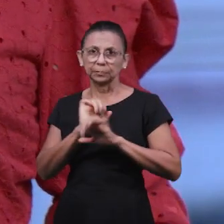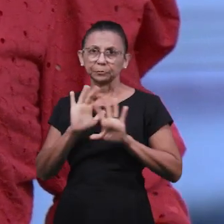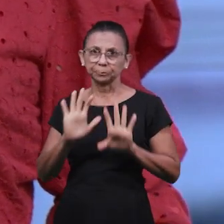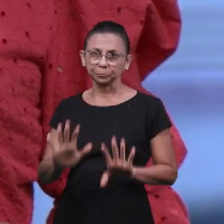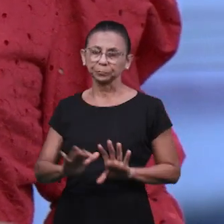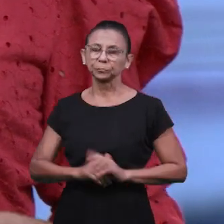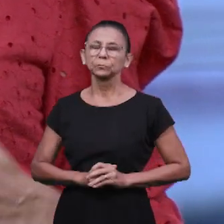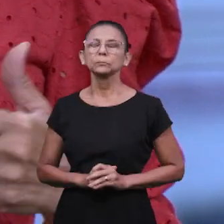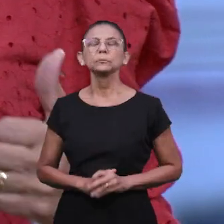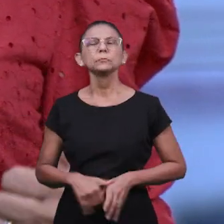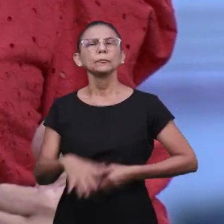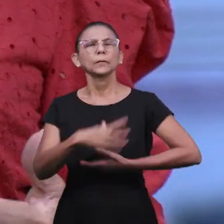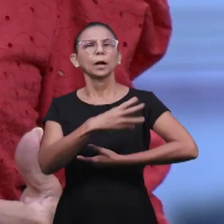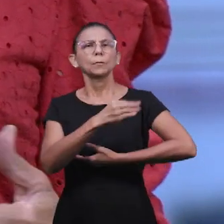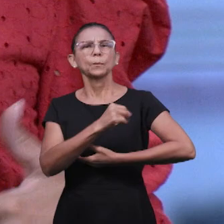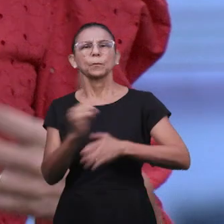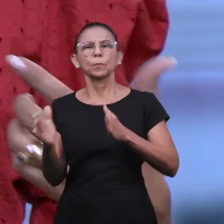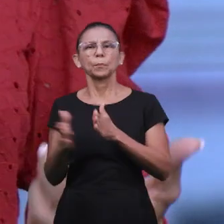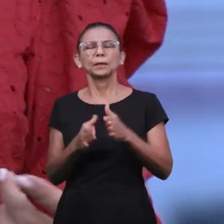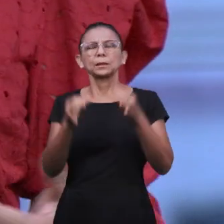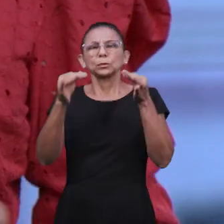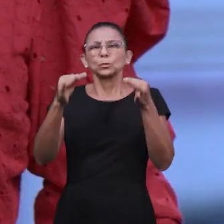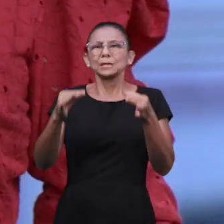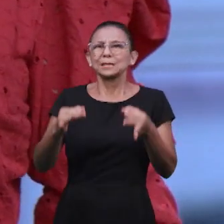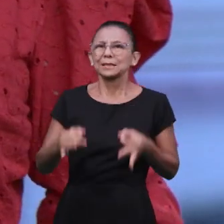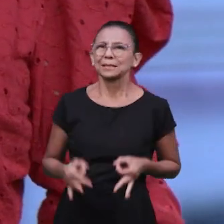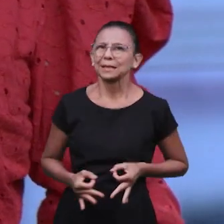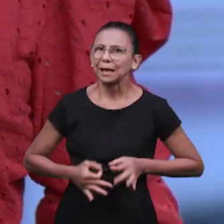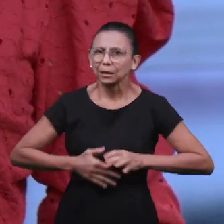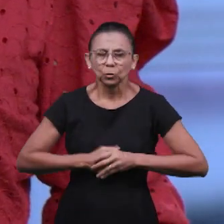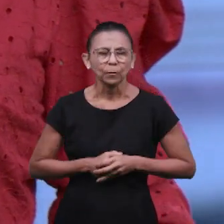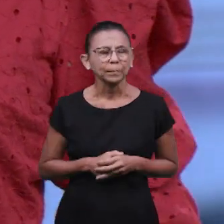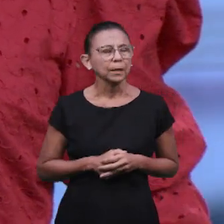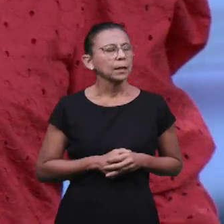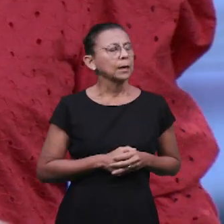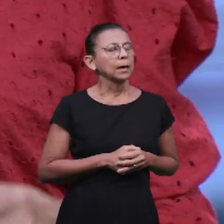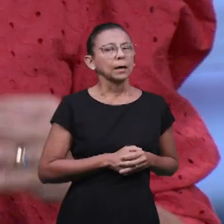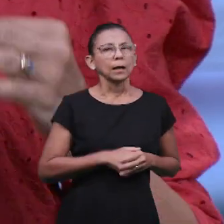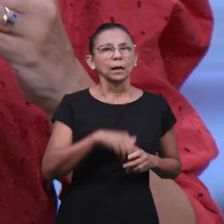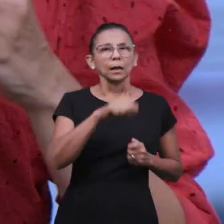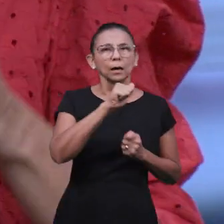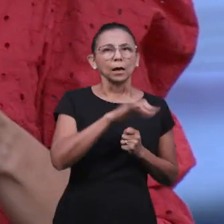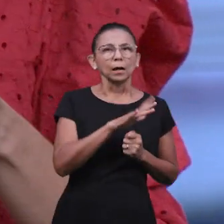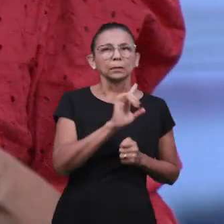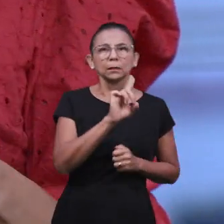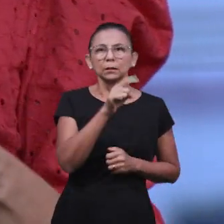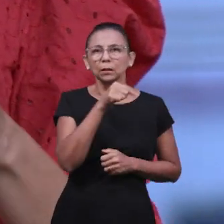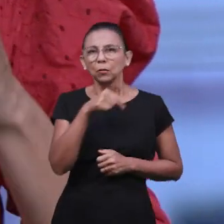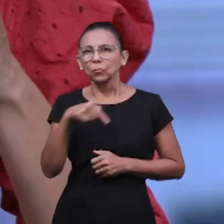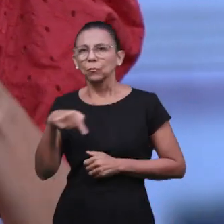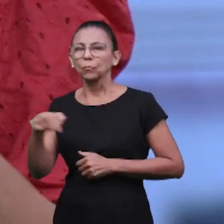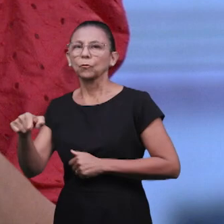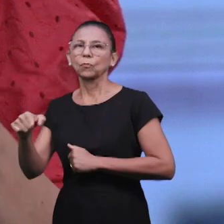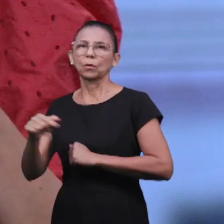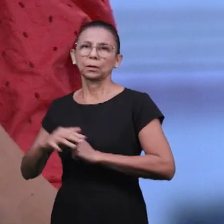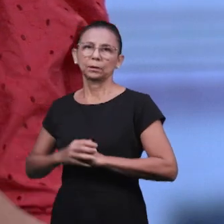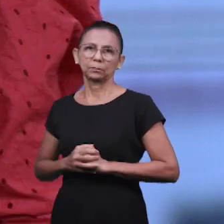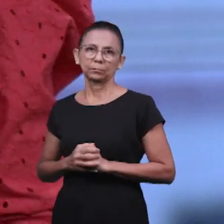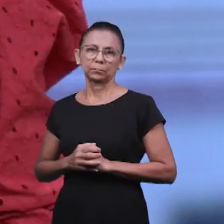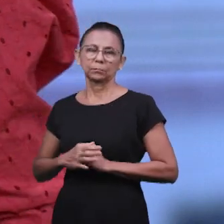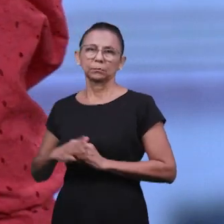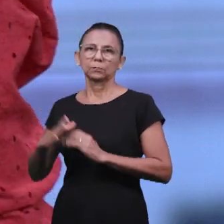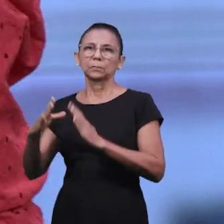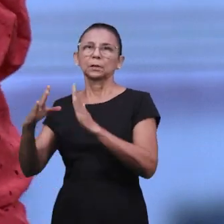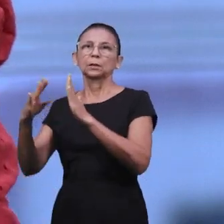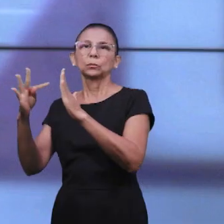Ana com seu filho. Amamentou. Nem ao compromisso anual no santuário ela foi, porque só ela poderia cuidar do